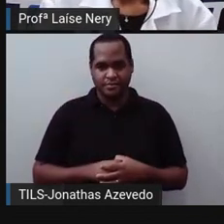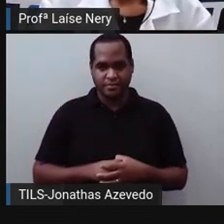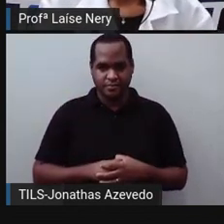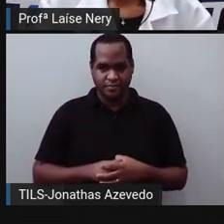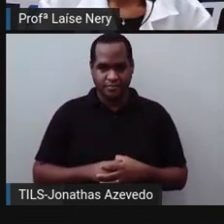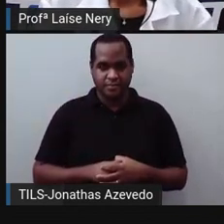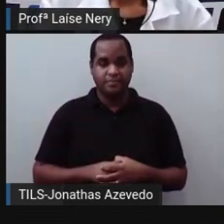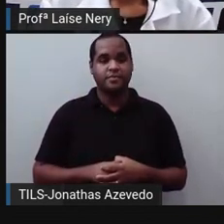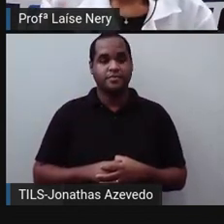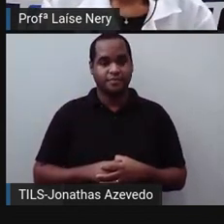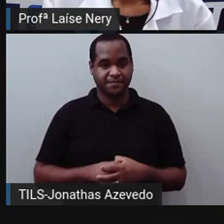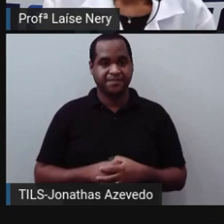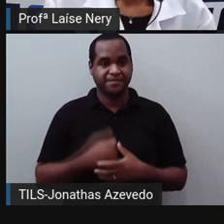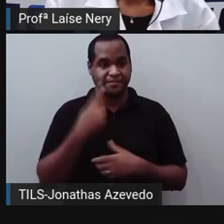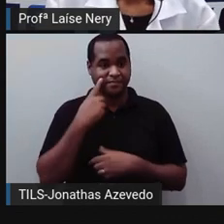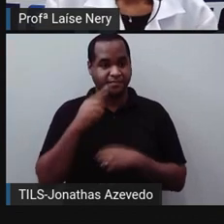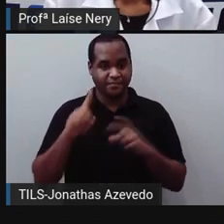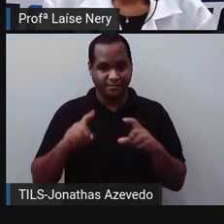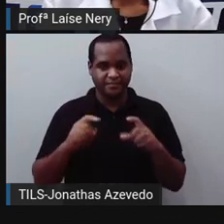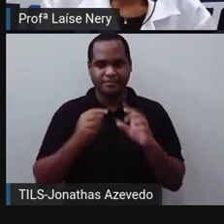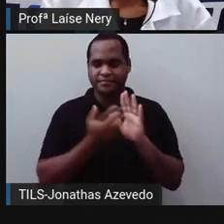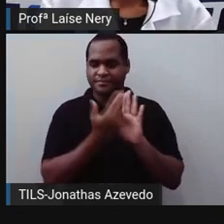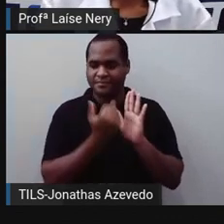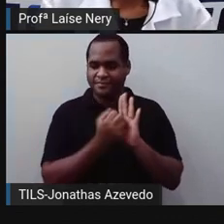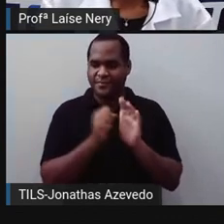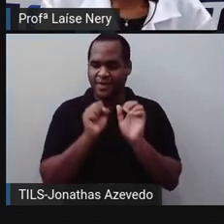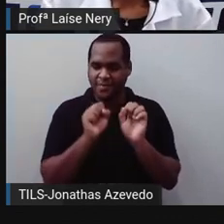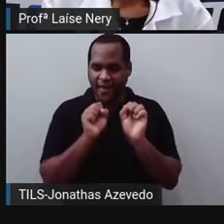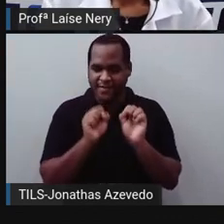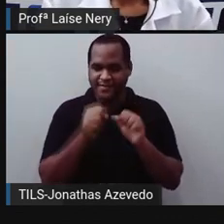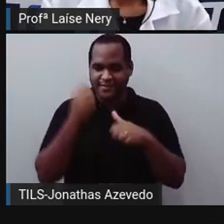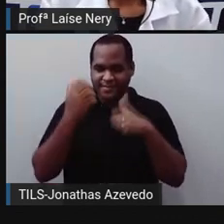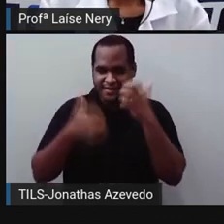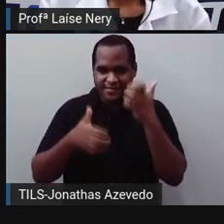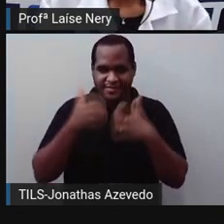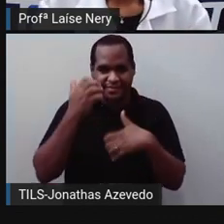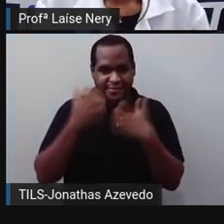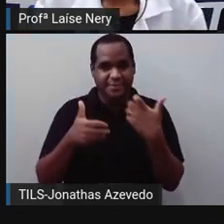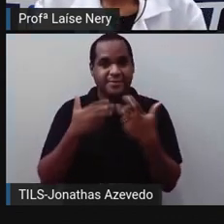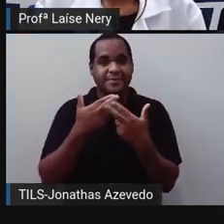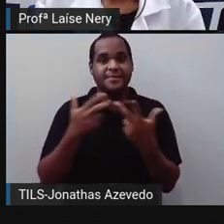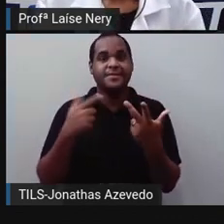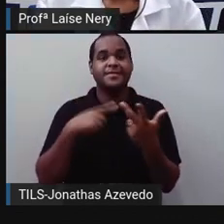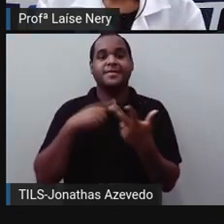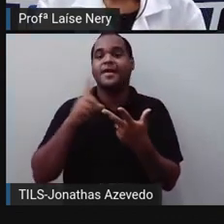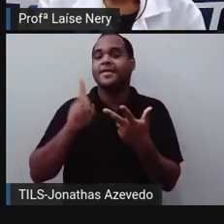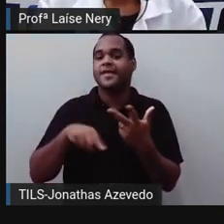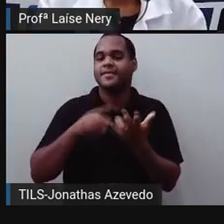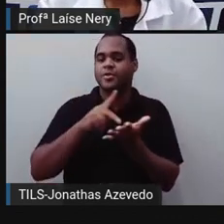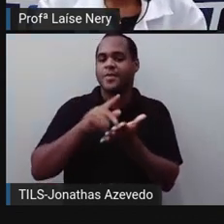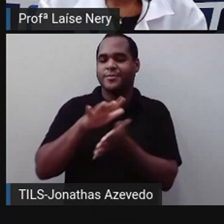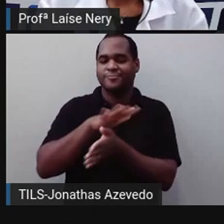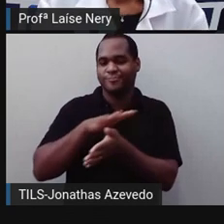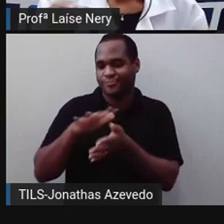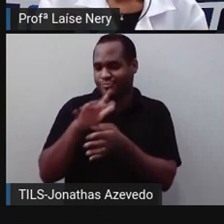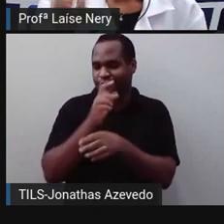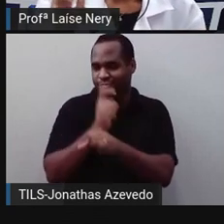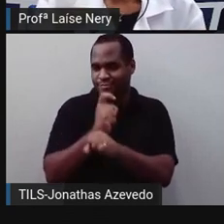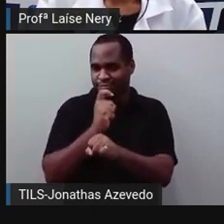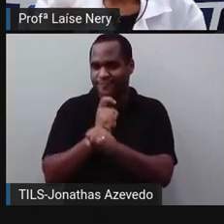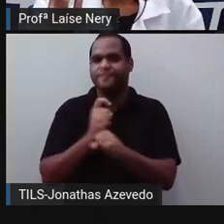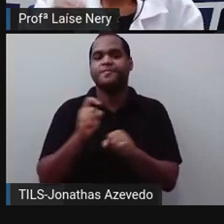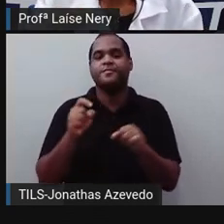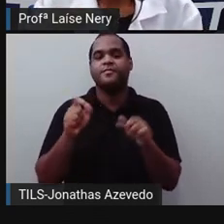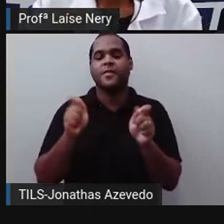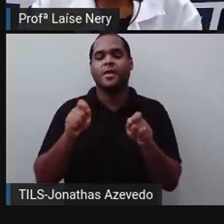Então, essas figuras também podem ser chamadas de sólidos geométricos. E